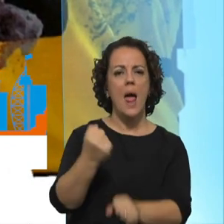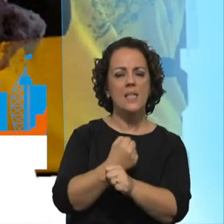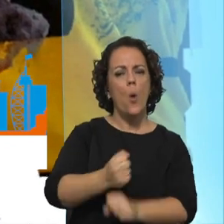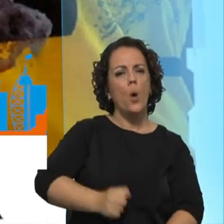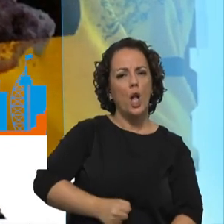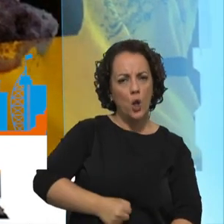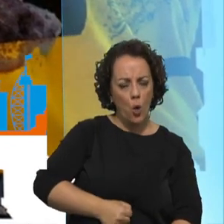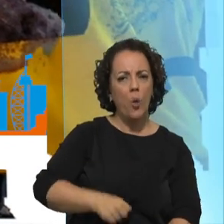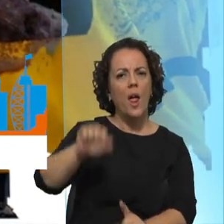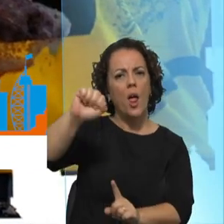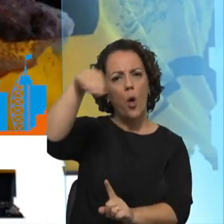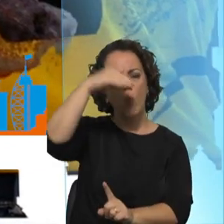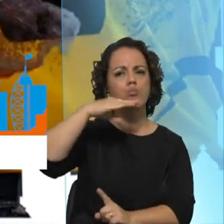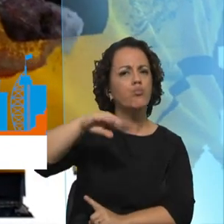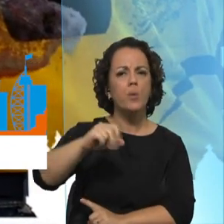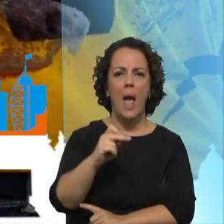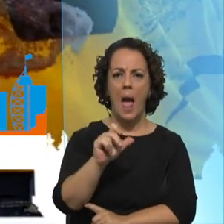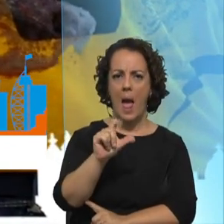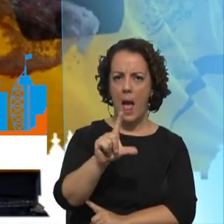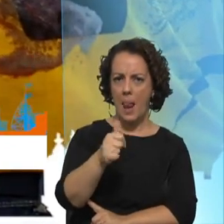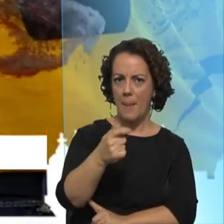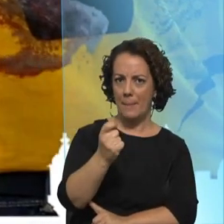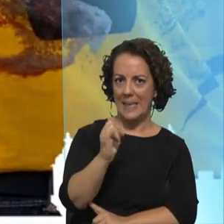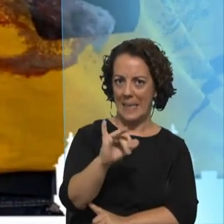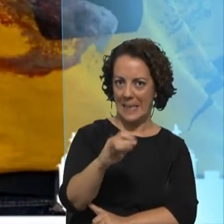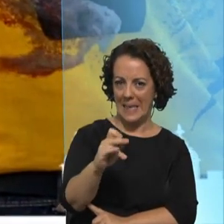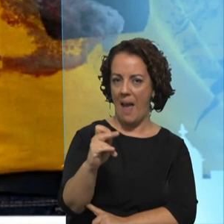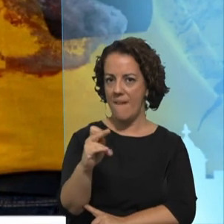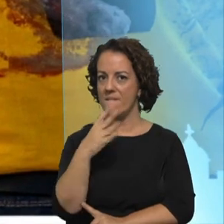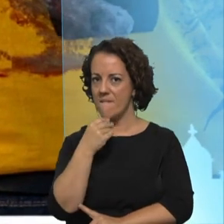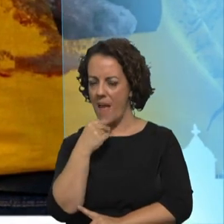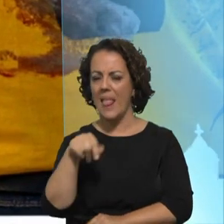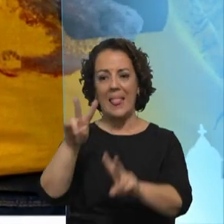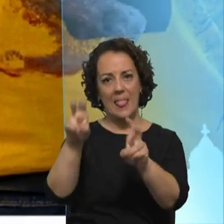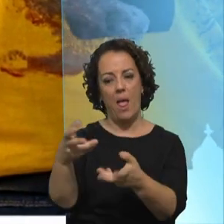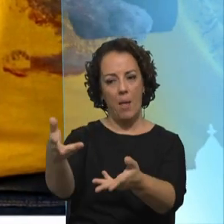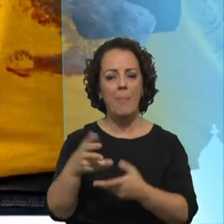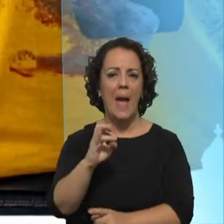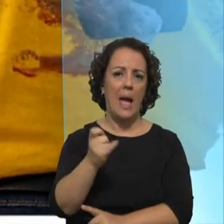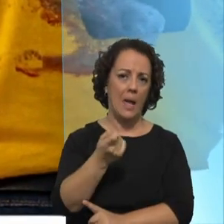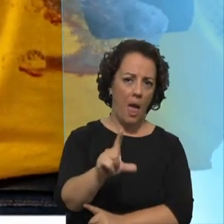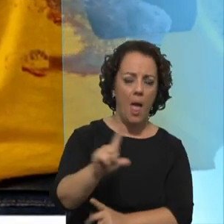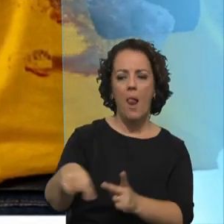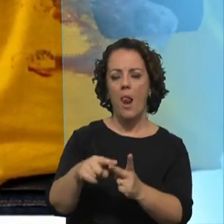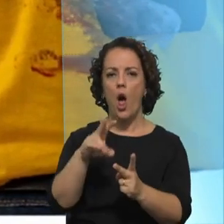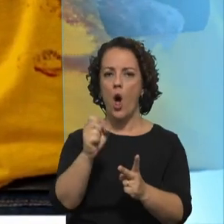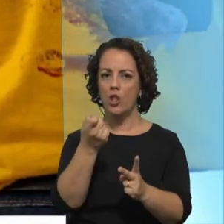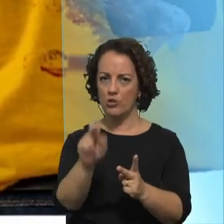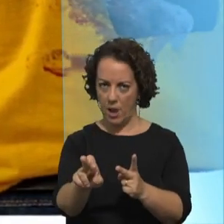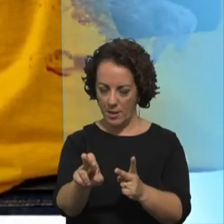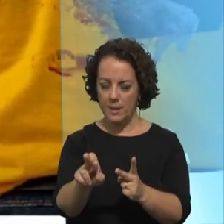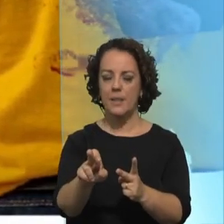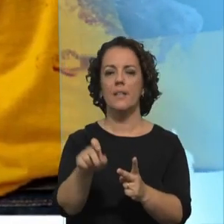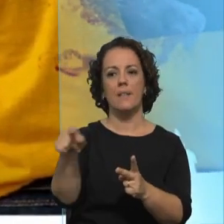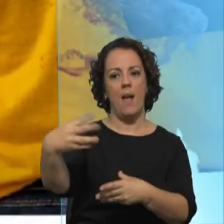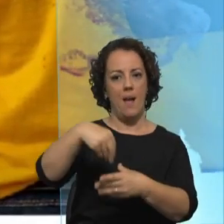decorreu em Albergaria à Velha. É um tema que vamos olhar hoje com Raquel Bernardino e Roger Madureira que